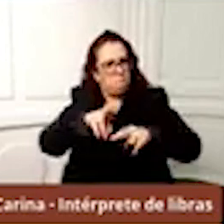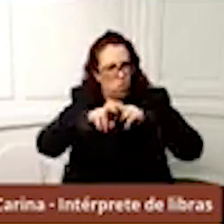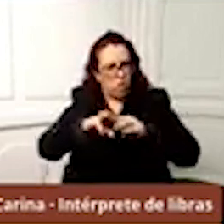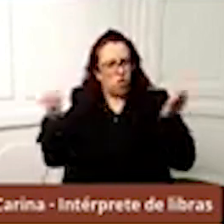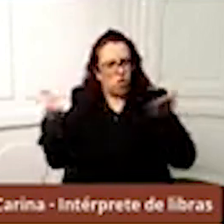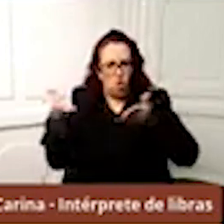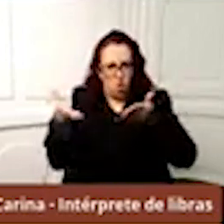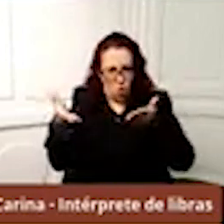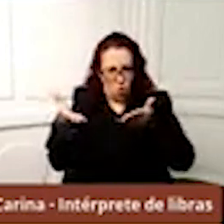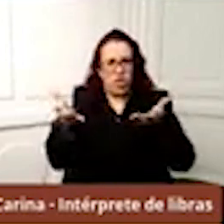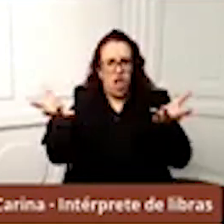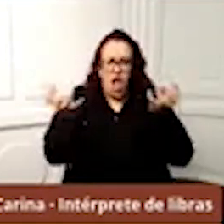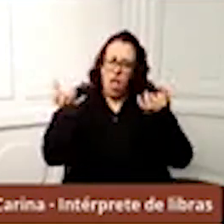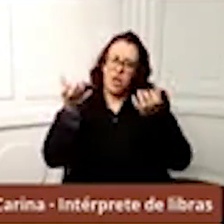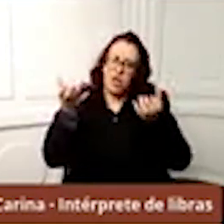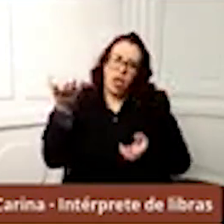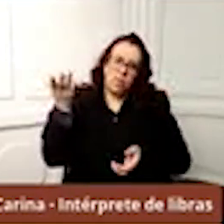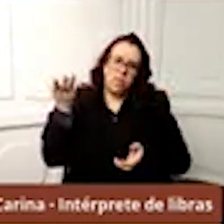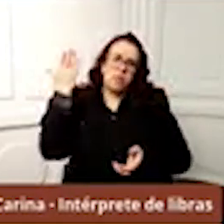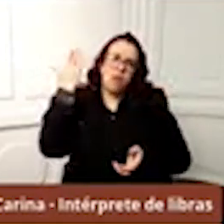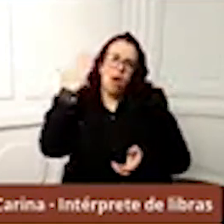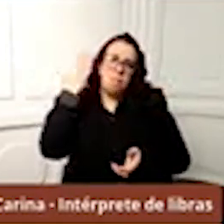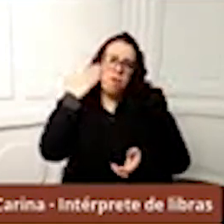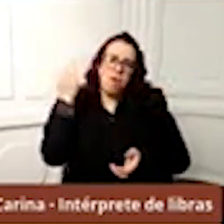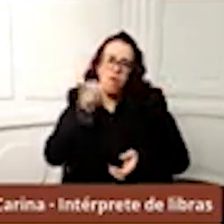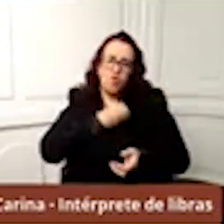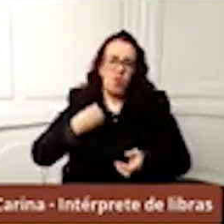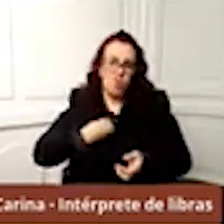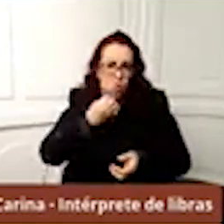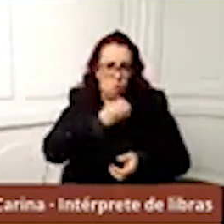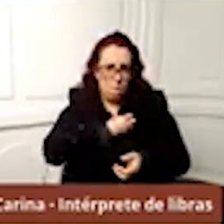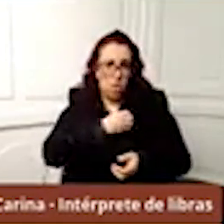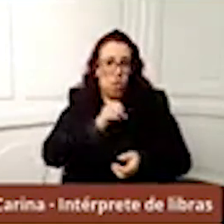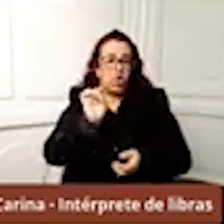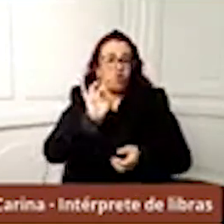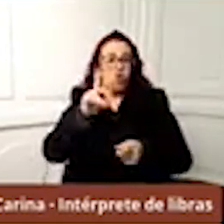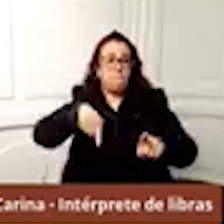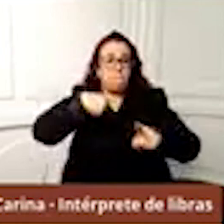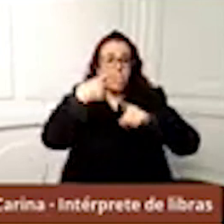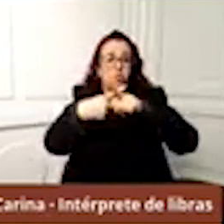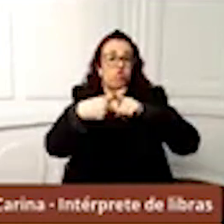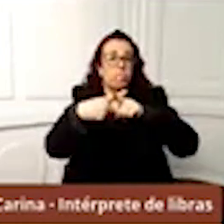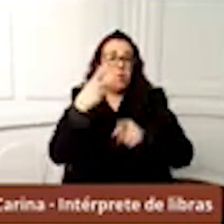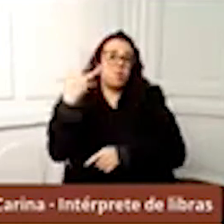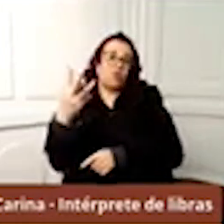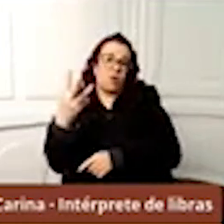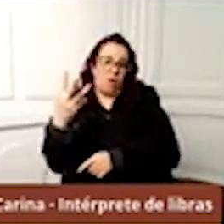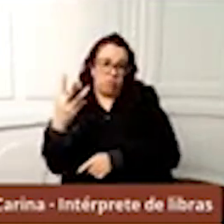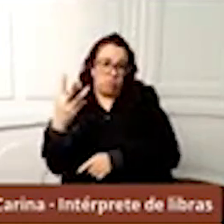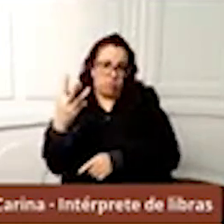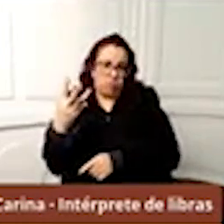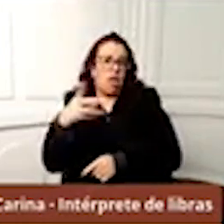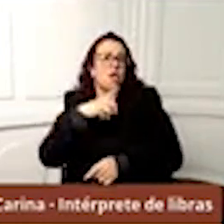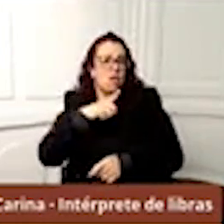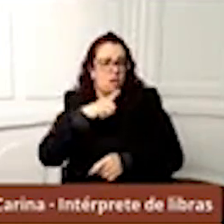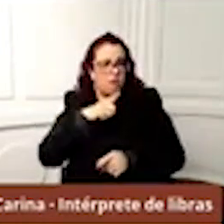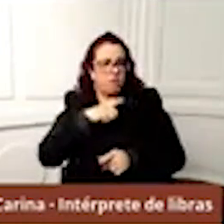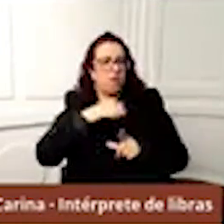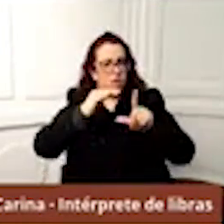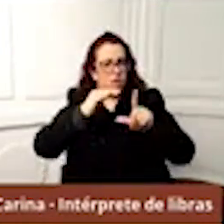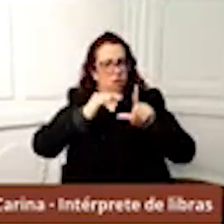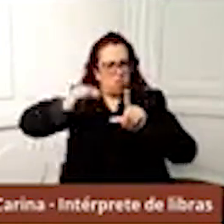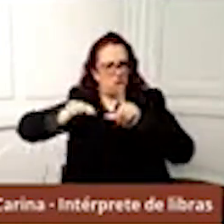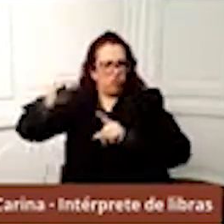número de casos real no Estado, a gente simplesmente multiplica as estatísticas oficiais por três e tem uma estimativa bem próxima da